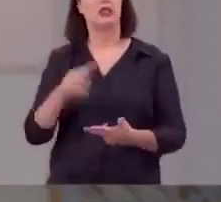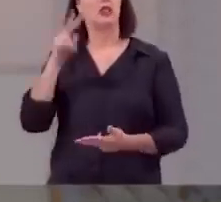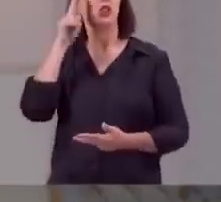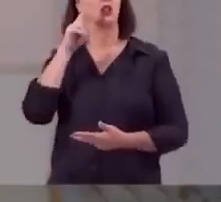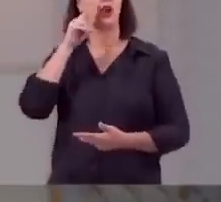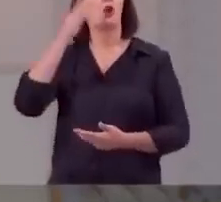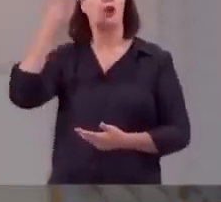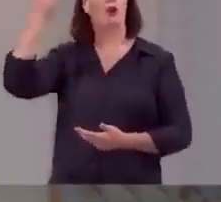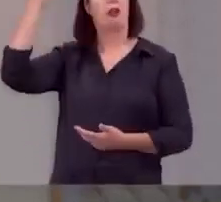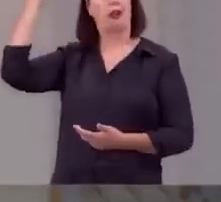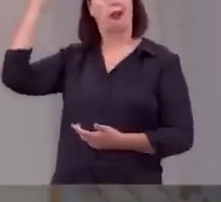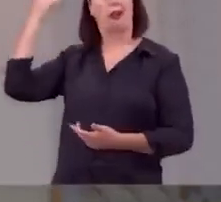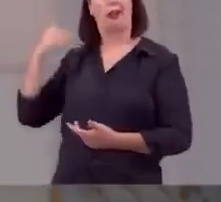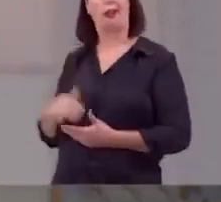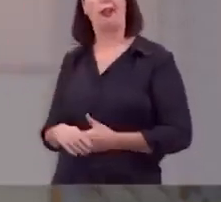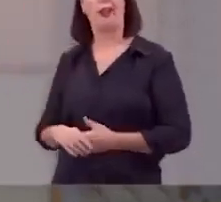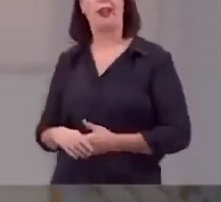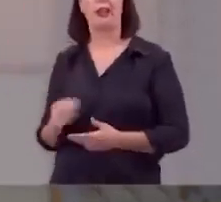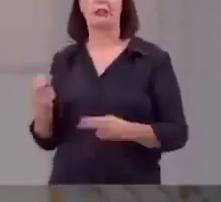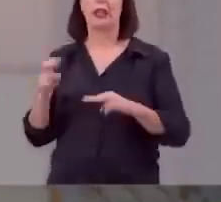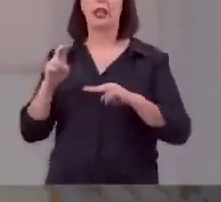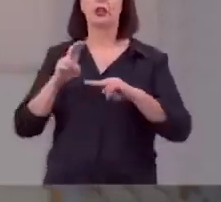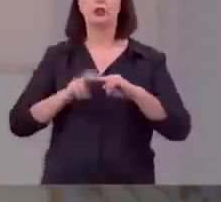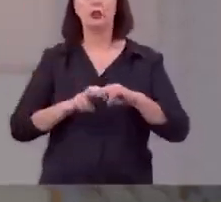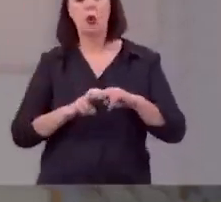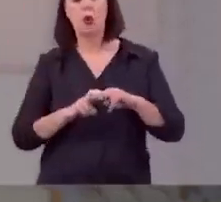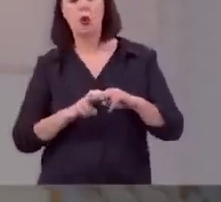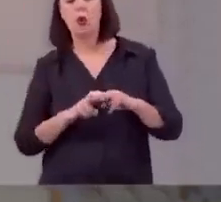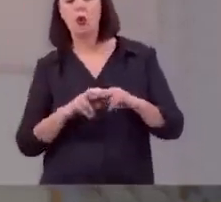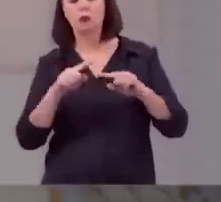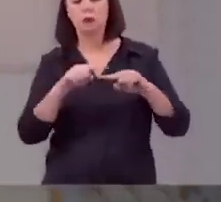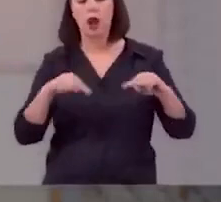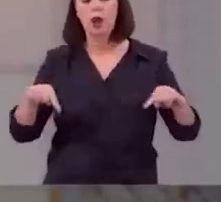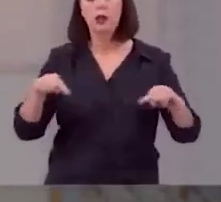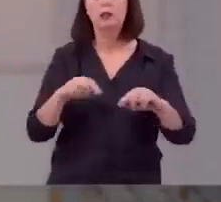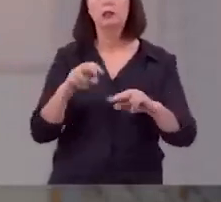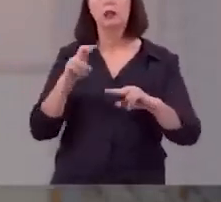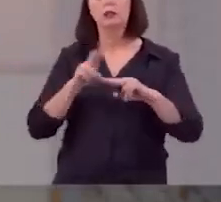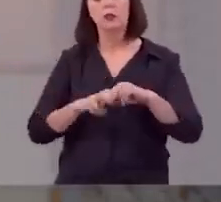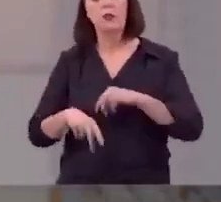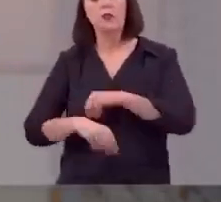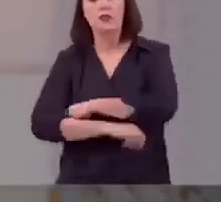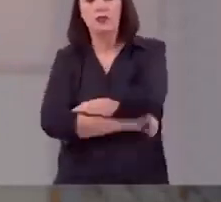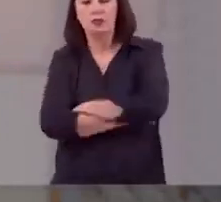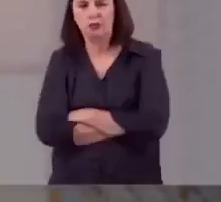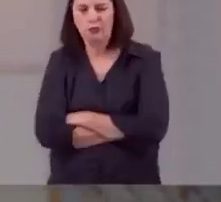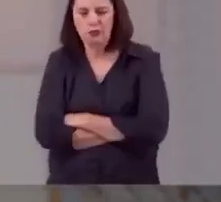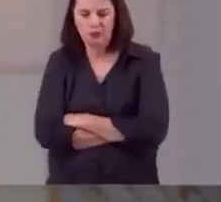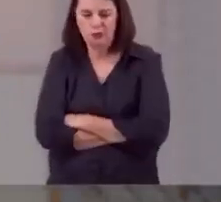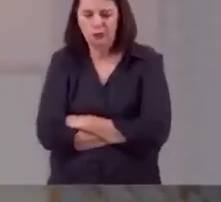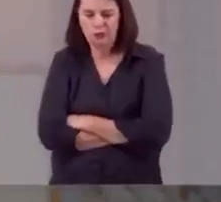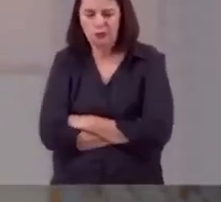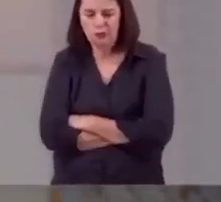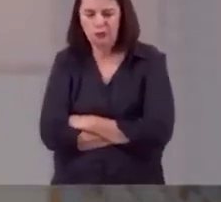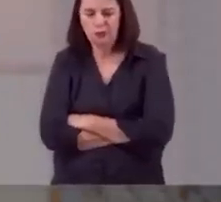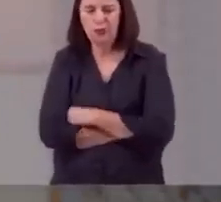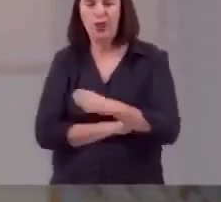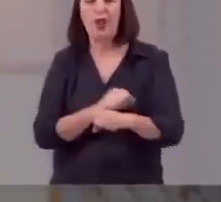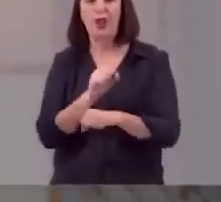estoico que ele se sentou num canto da sala e ficou mordendo os lábios trincando os dentes